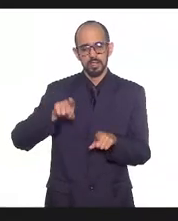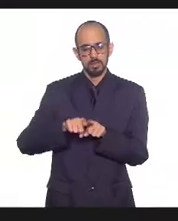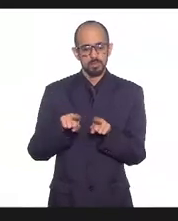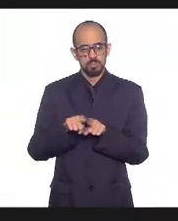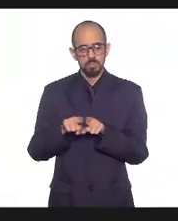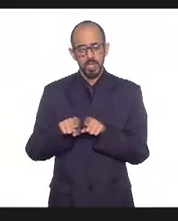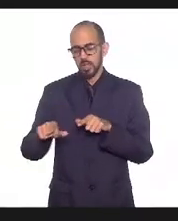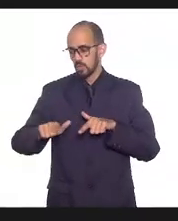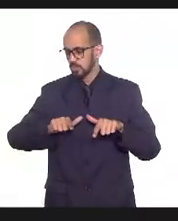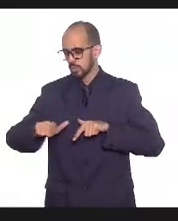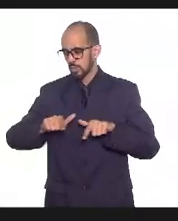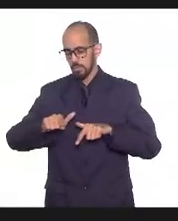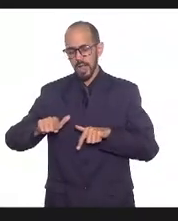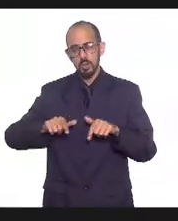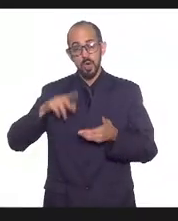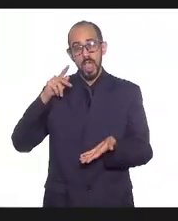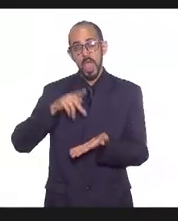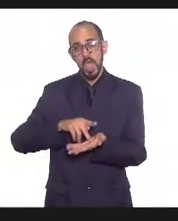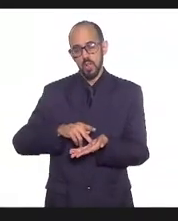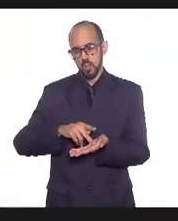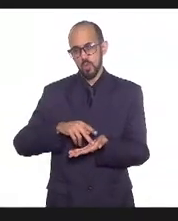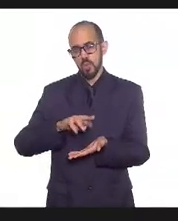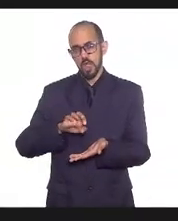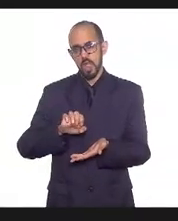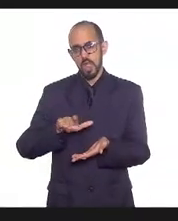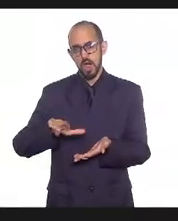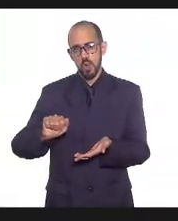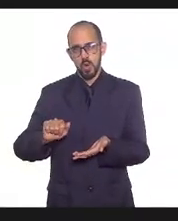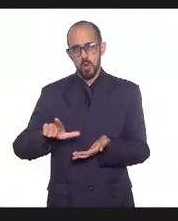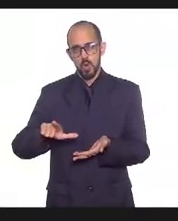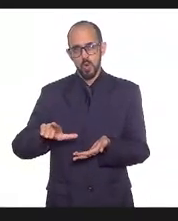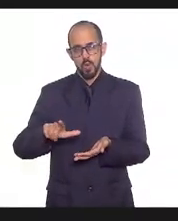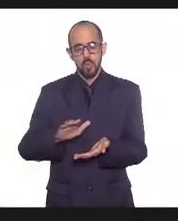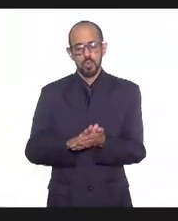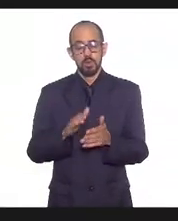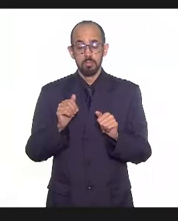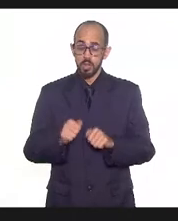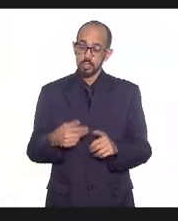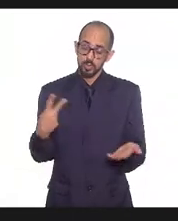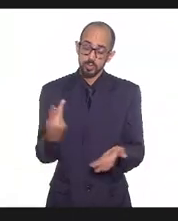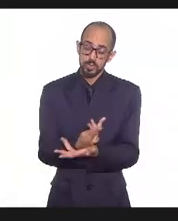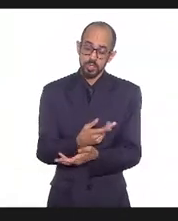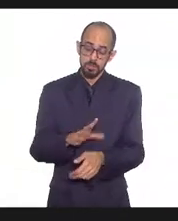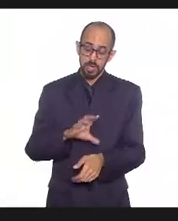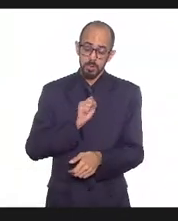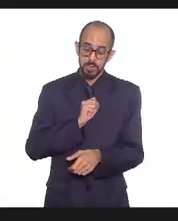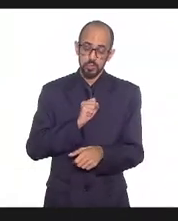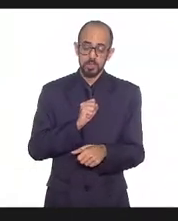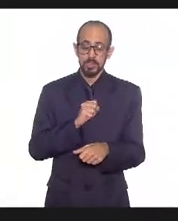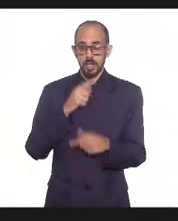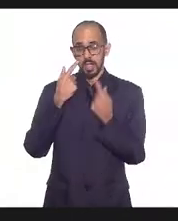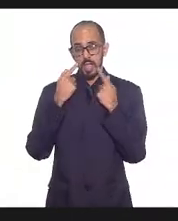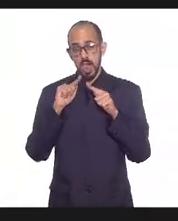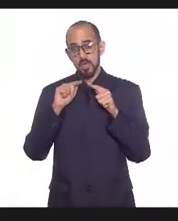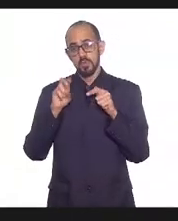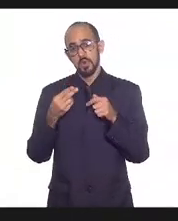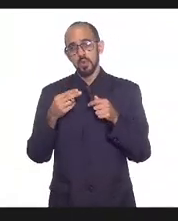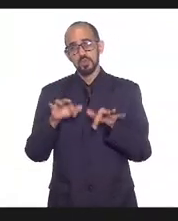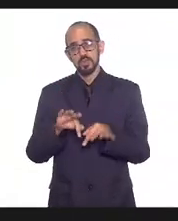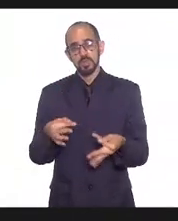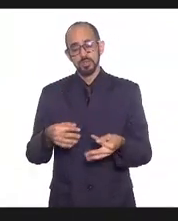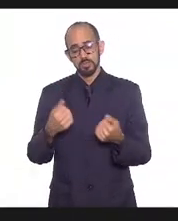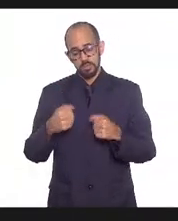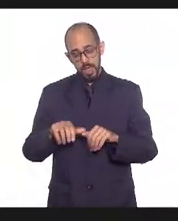você trabalha não a sua profissão mas o que você faz agora que pode estar levando uma doença aguda ou uma doença crônica que precisa ser